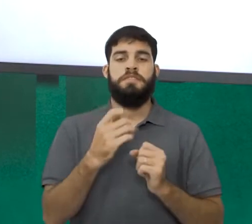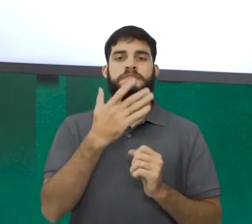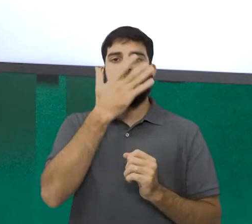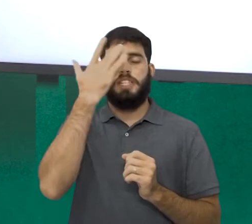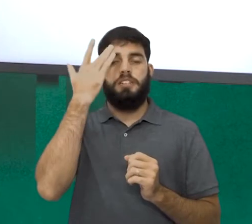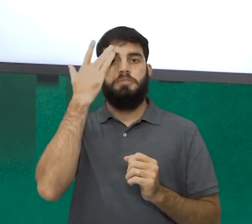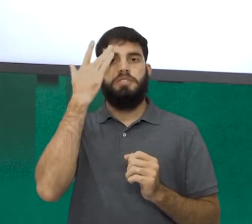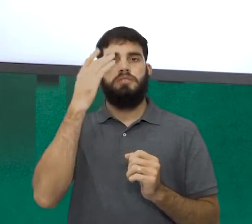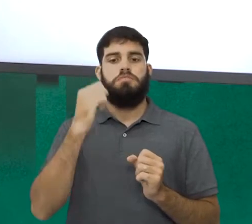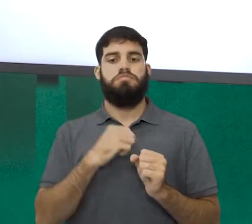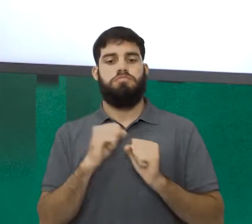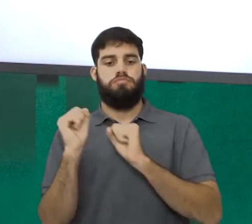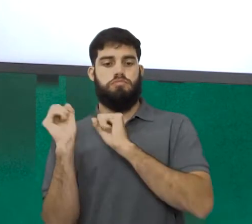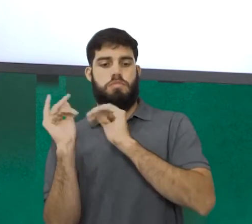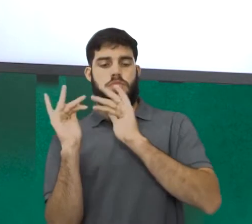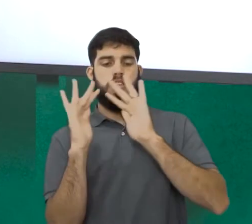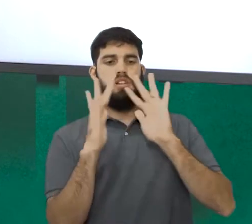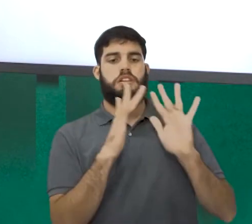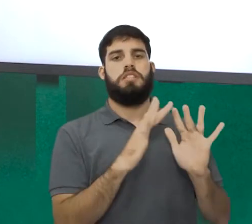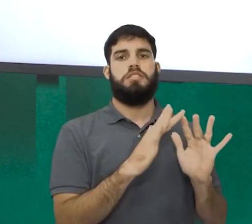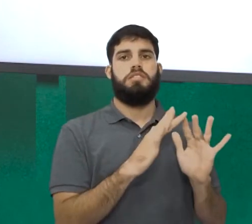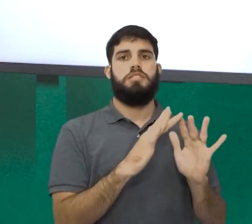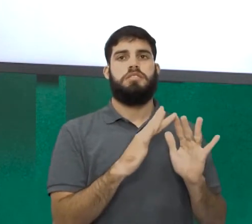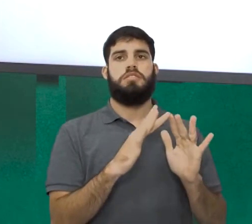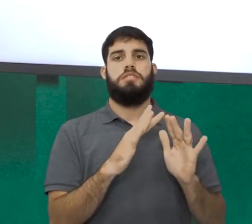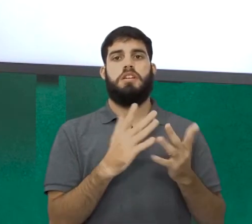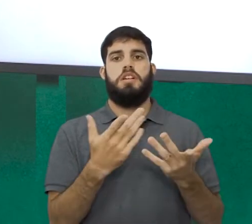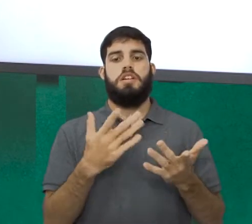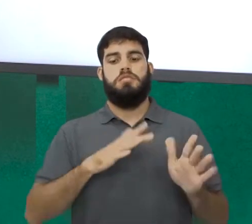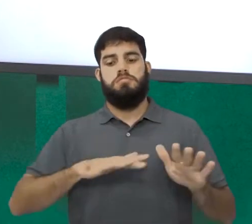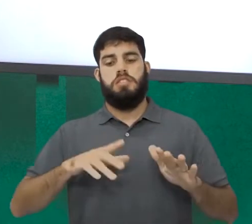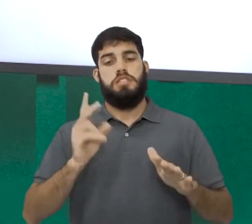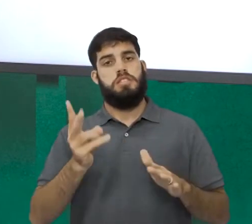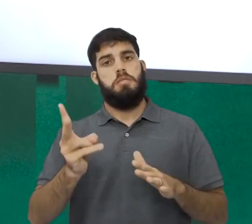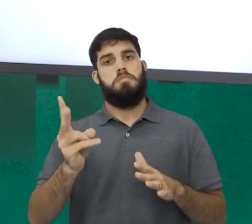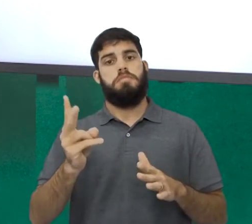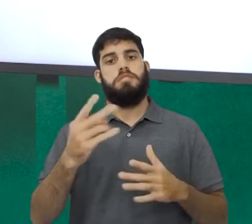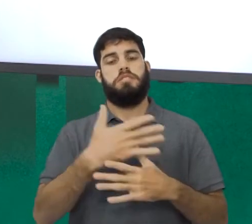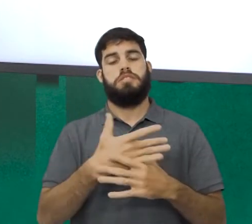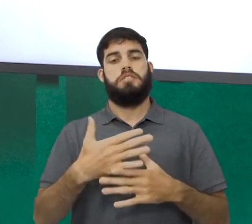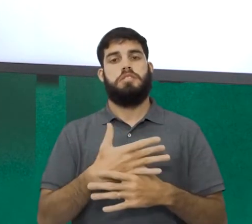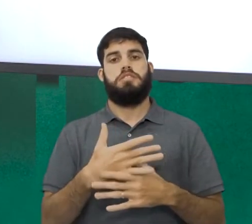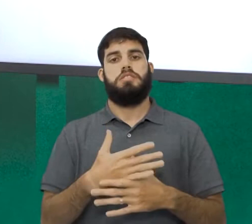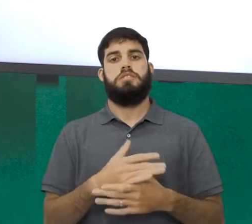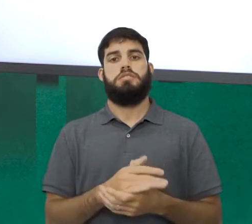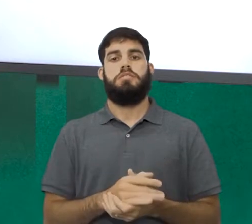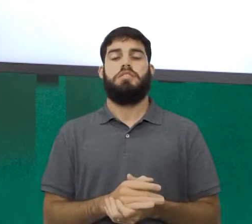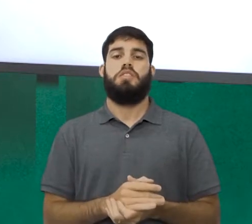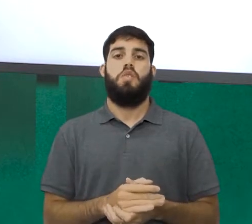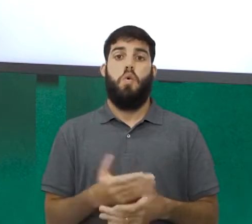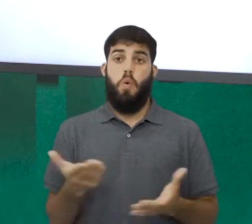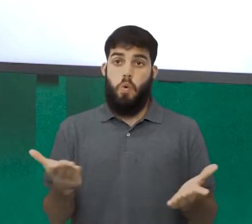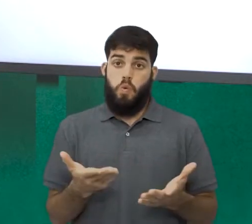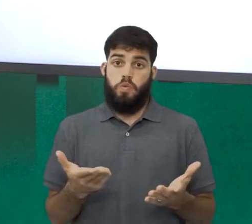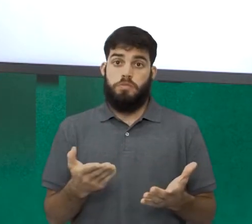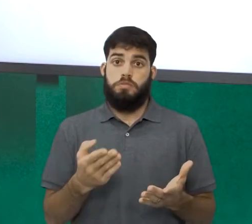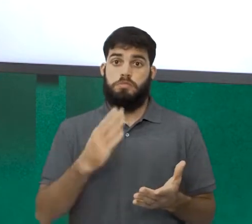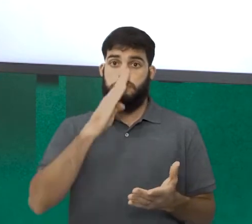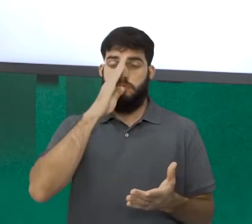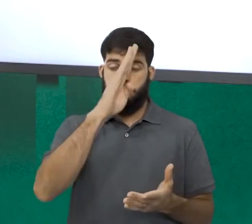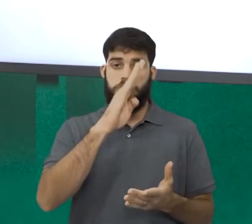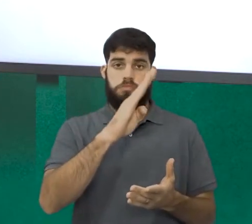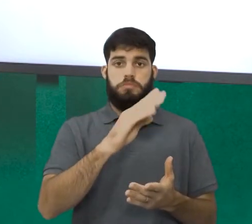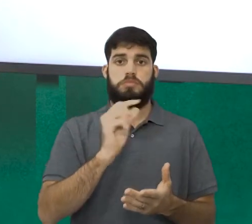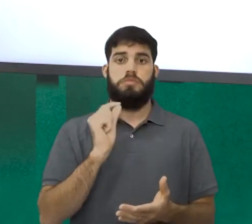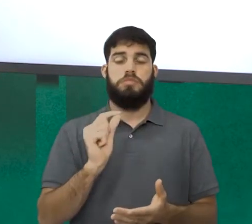pessoas migram, sobretudo hoje, entre cidades. As migrações, predominantemente, dão